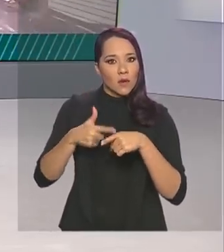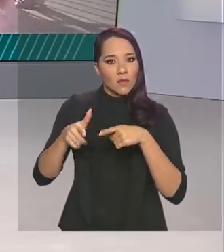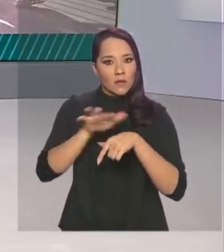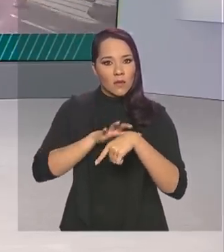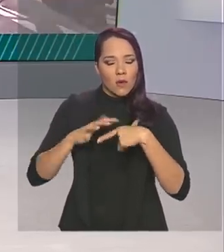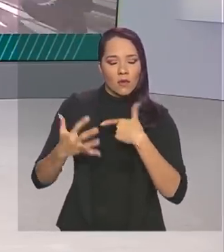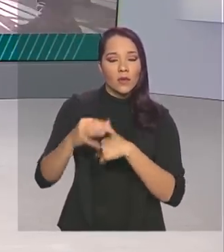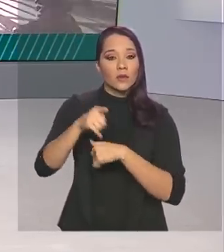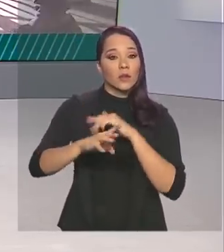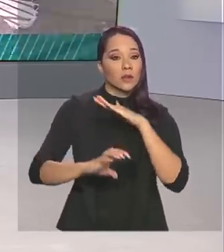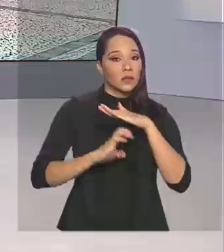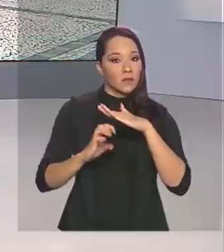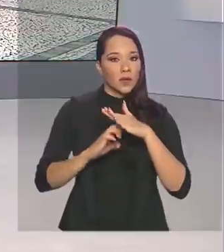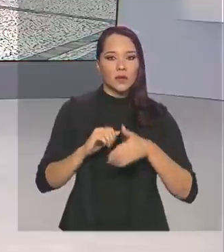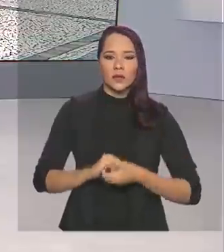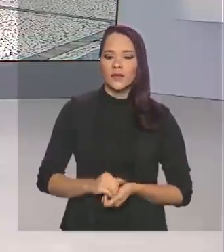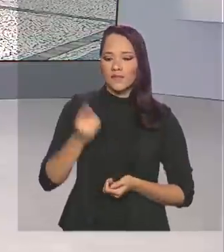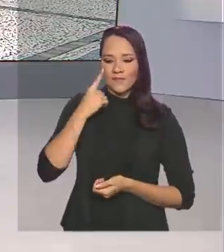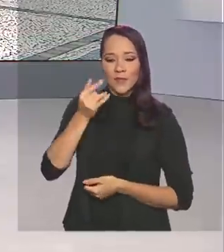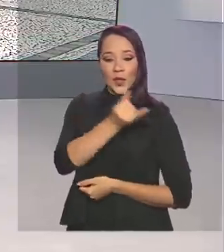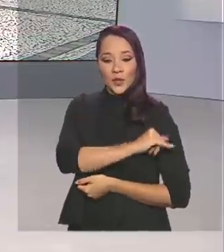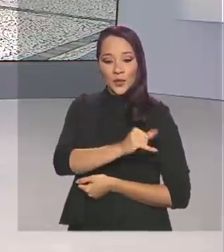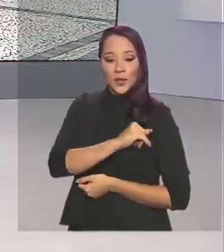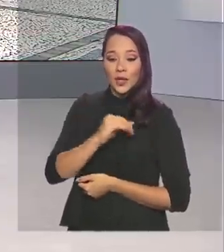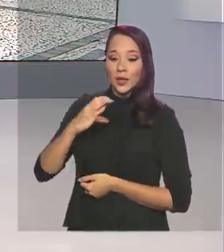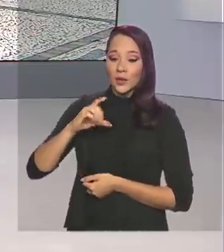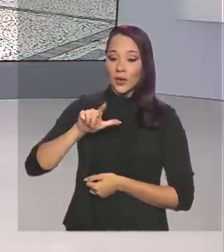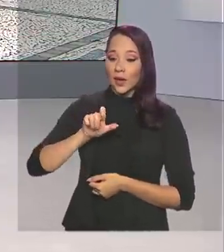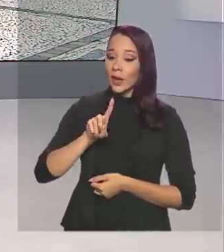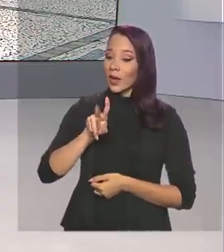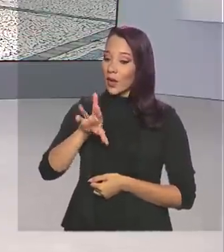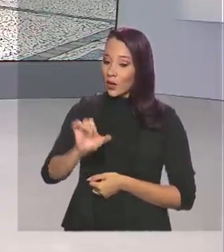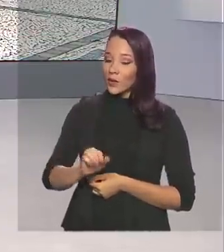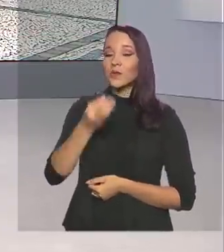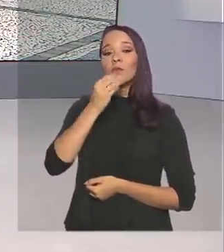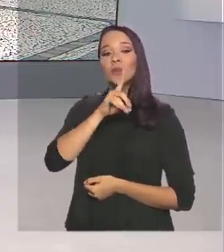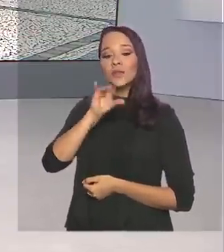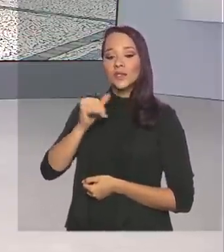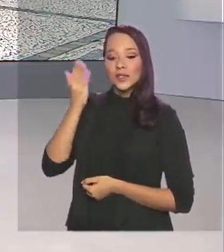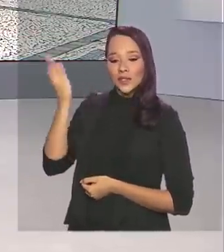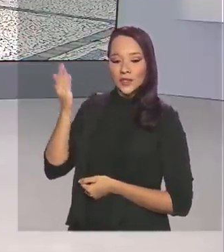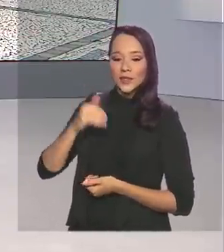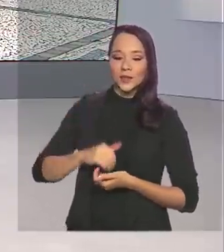empresas. Vamos ao Rio de Janeiro, Cláudia Boiunga conta pra gente. Oi Cláudia, bom dia.